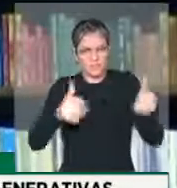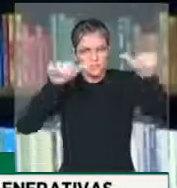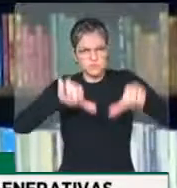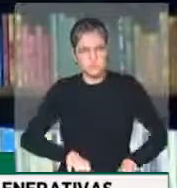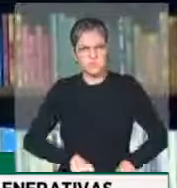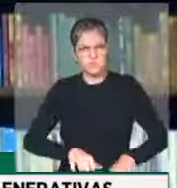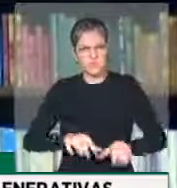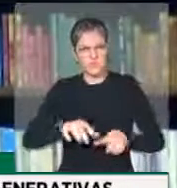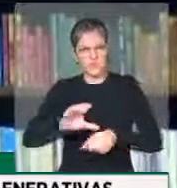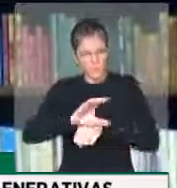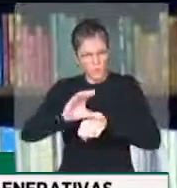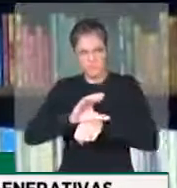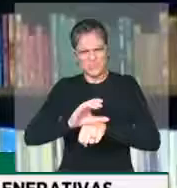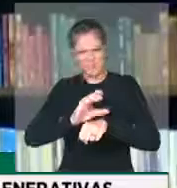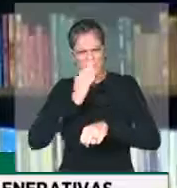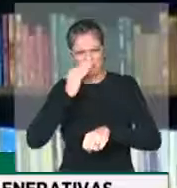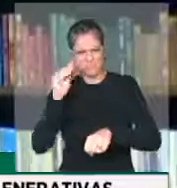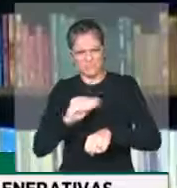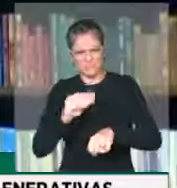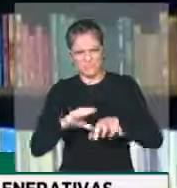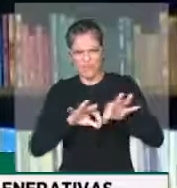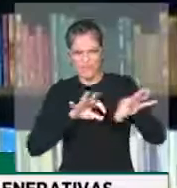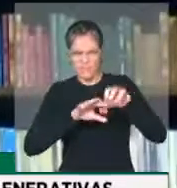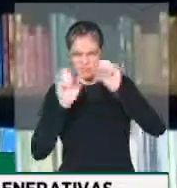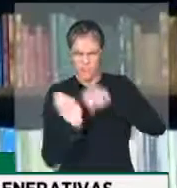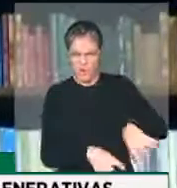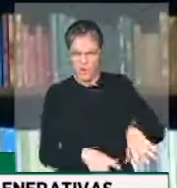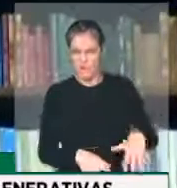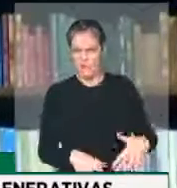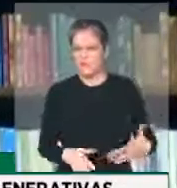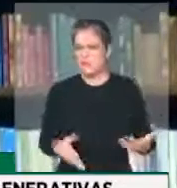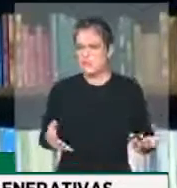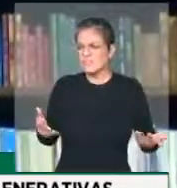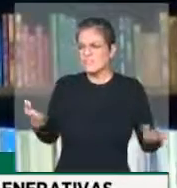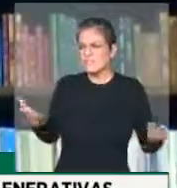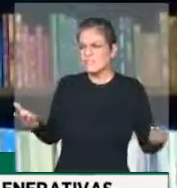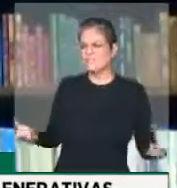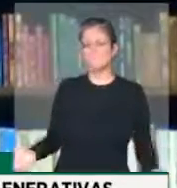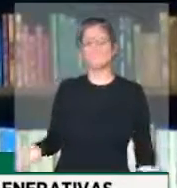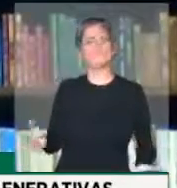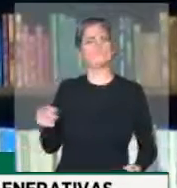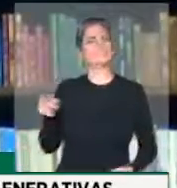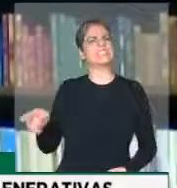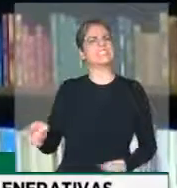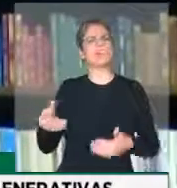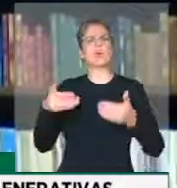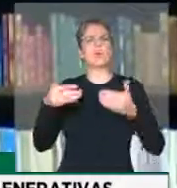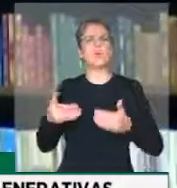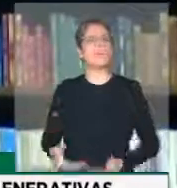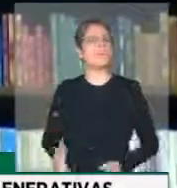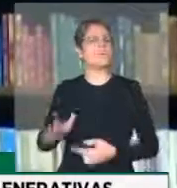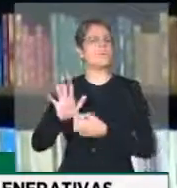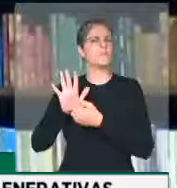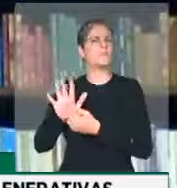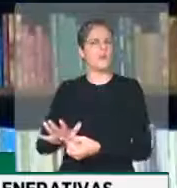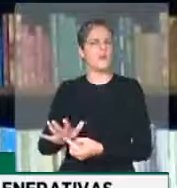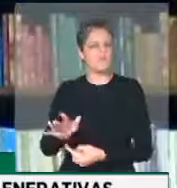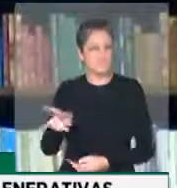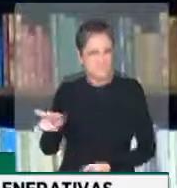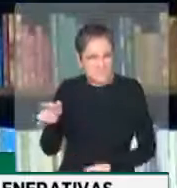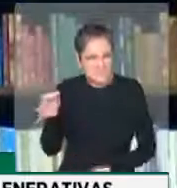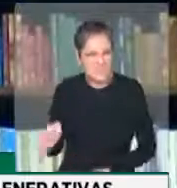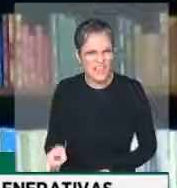rasgue a Constituição Federal. Eu me pergunto, este é um exemplo, este é um gesto de quem quer o pacto?